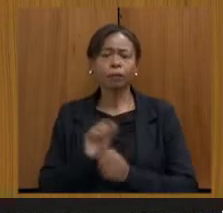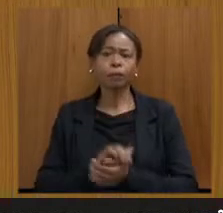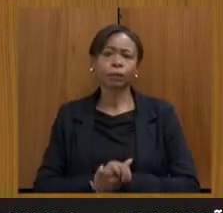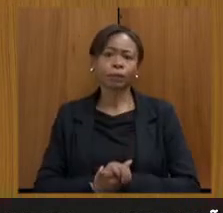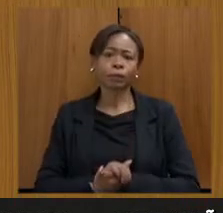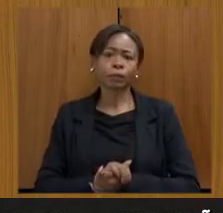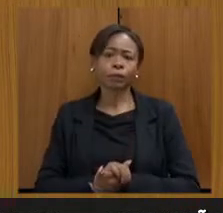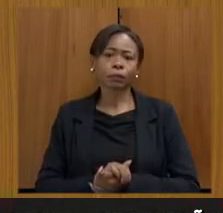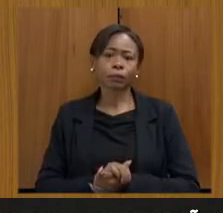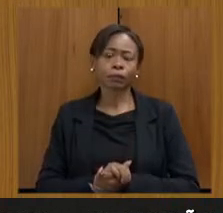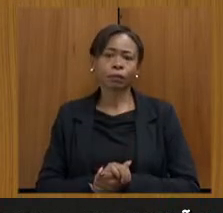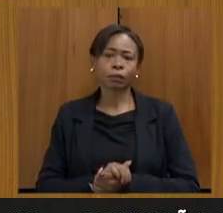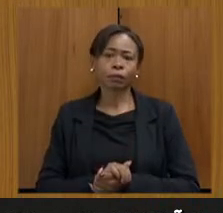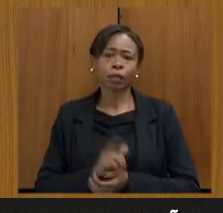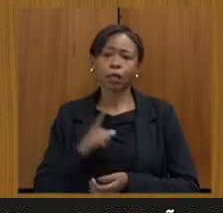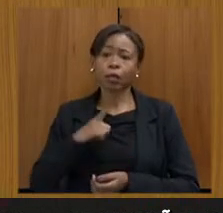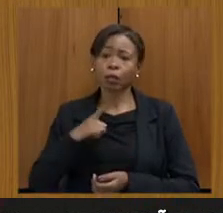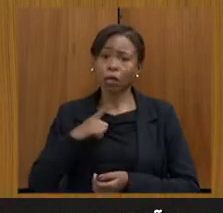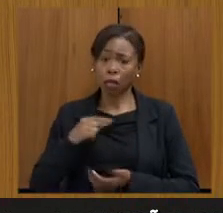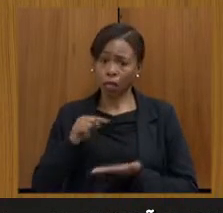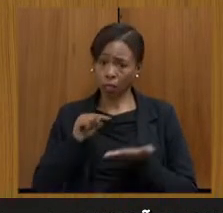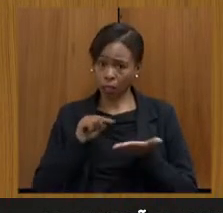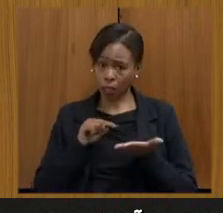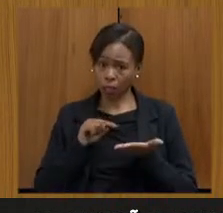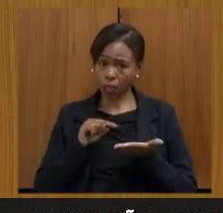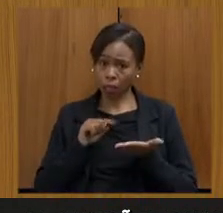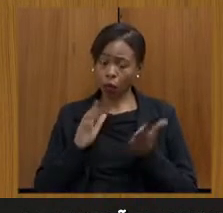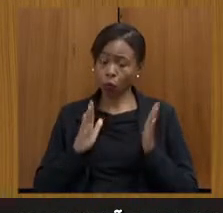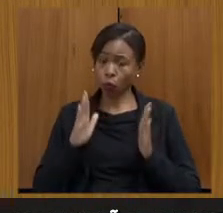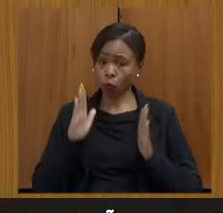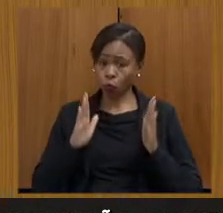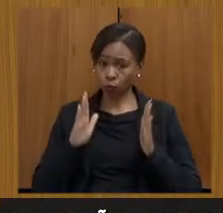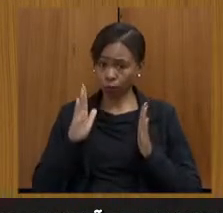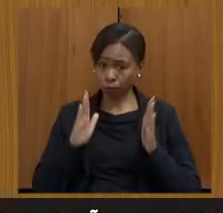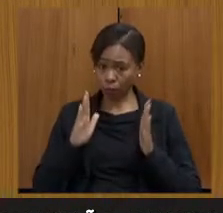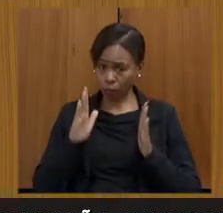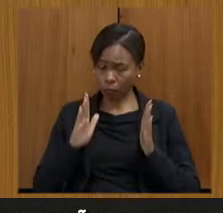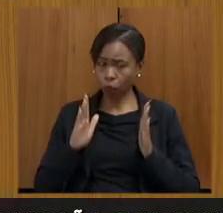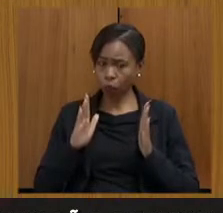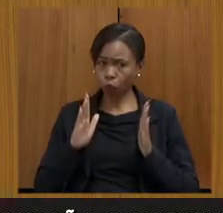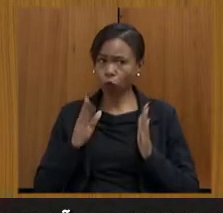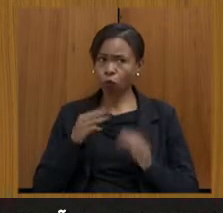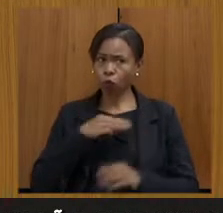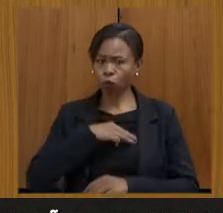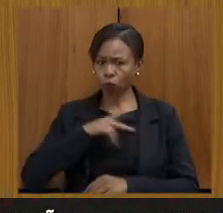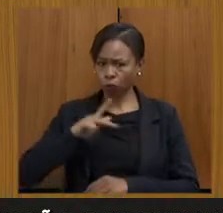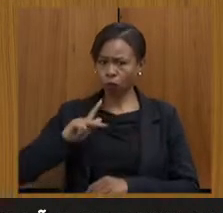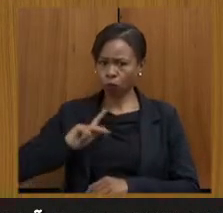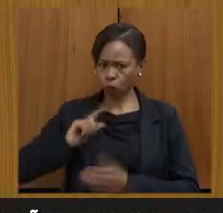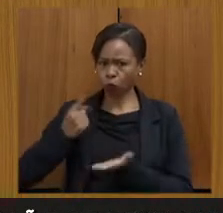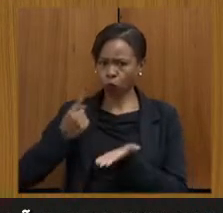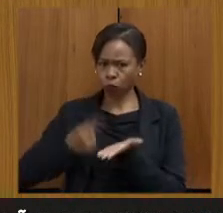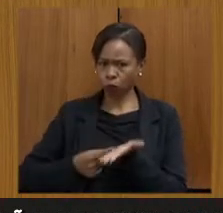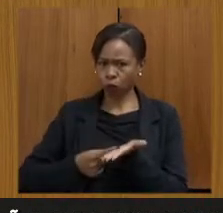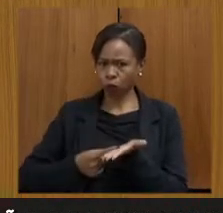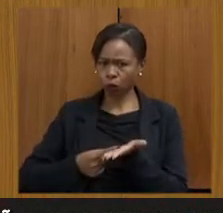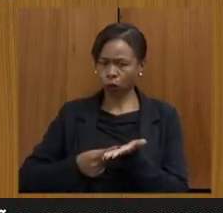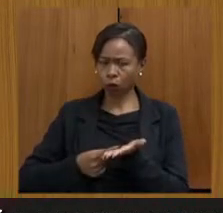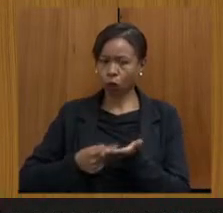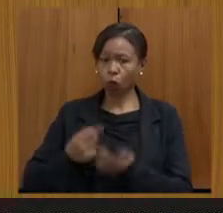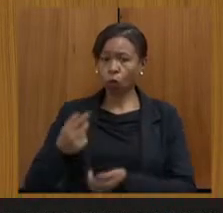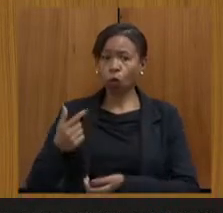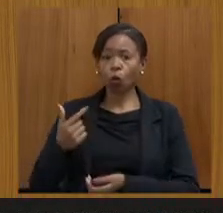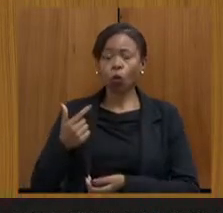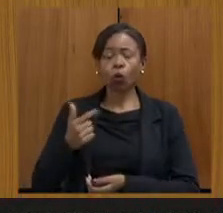prazos que foram pactuados com o Ministério Público, é o segundo aditamento